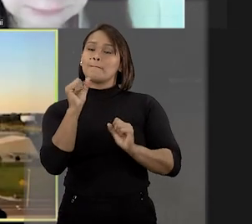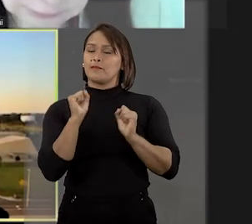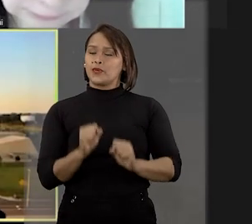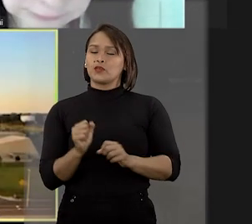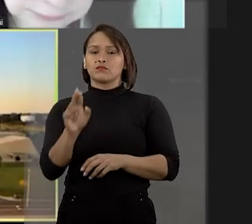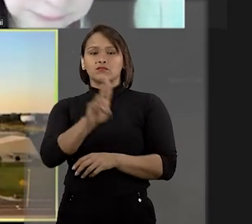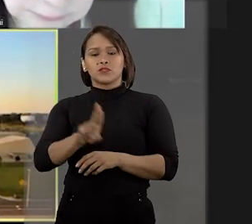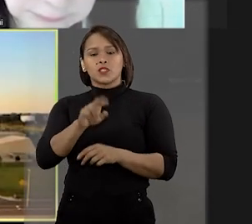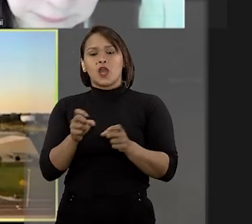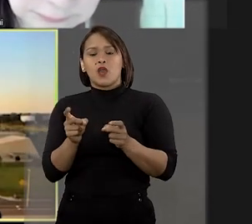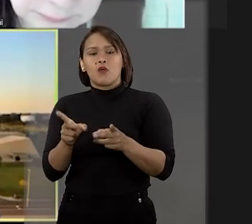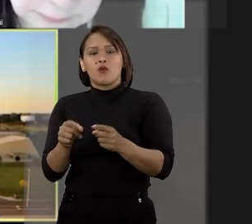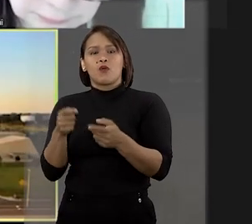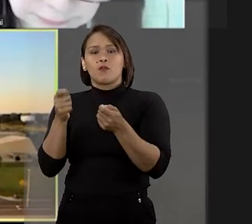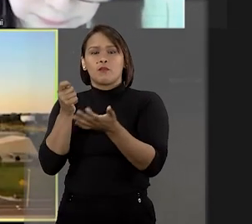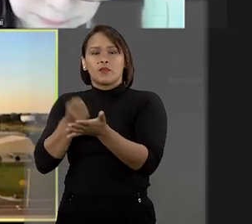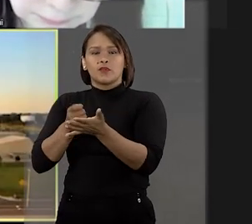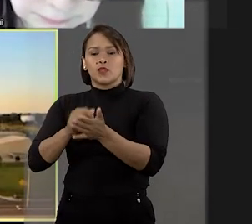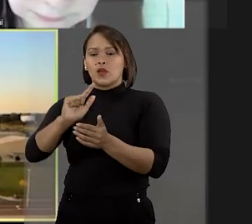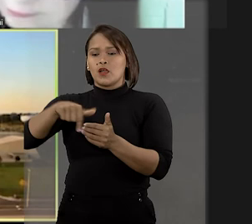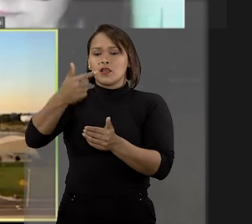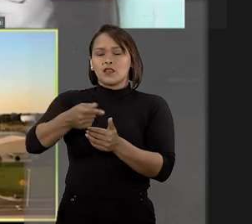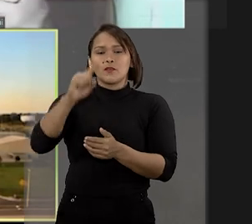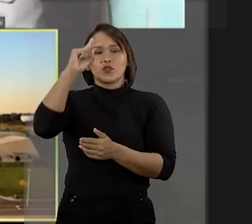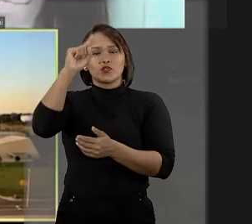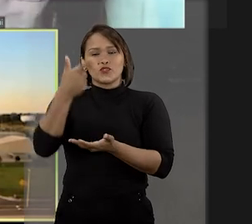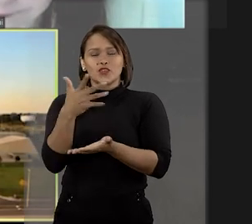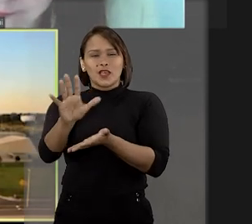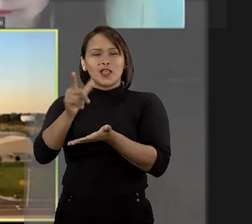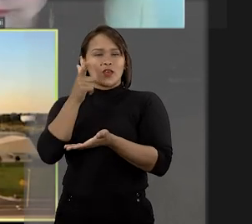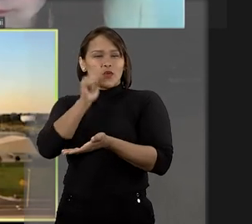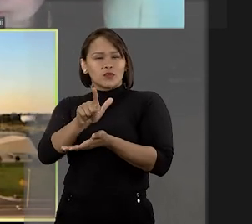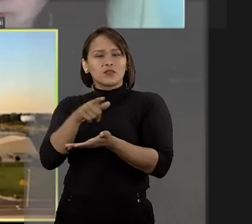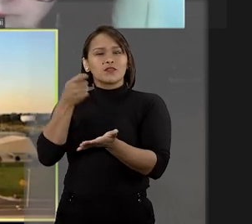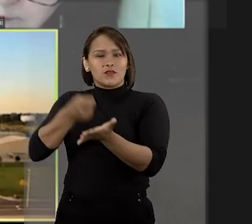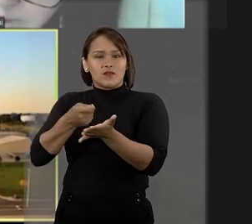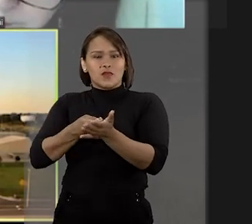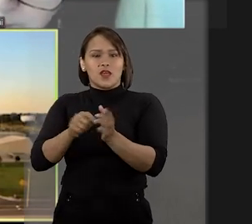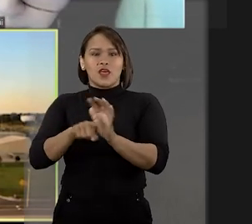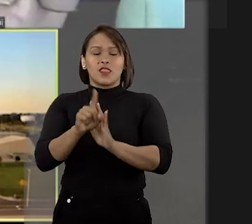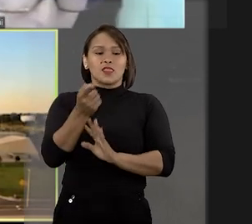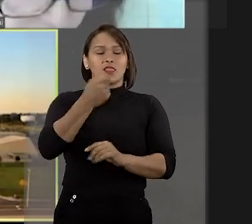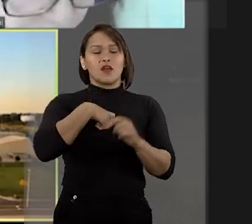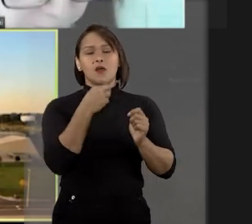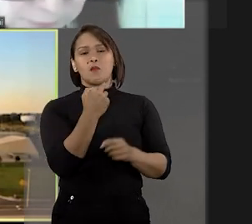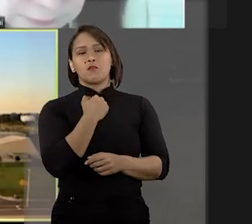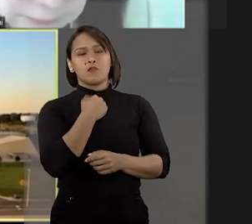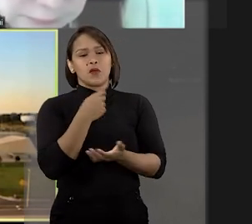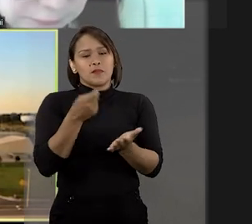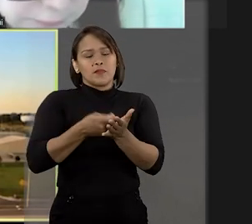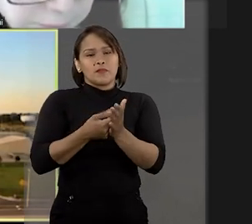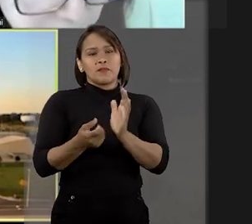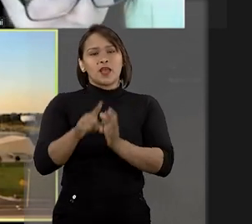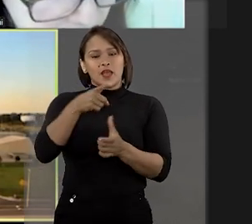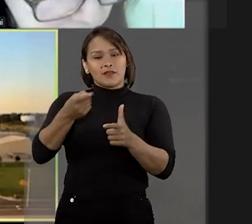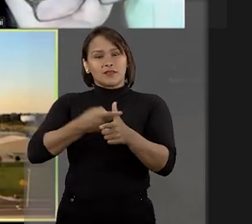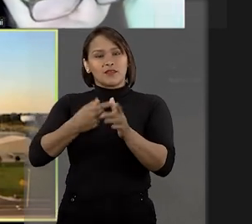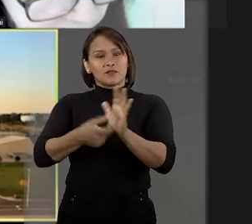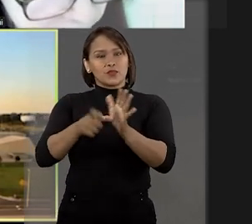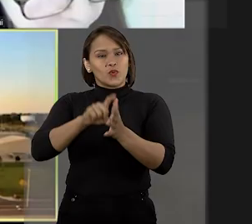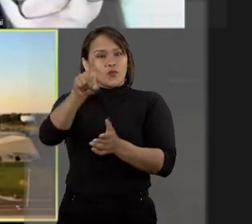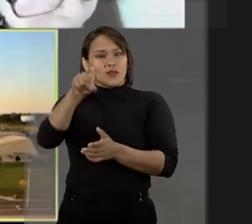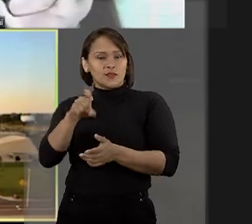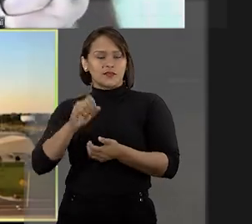pode ser imposta ao comprador somente a partir da data da aquisição do imóvel, não lhe cabendo arcar com débitos do